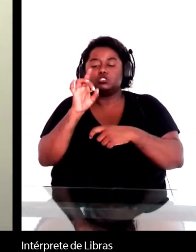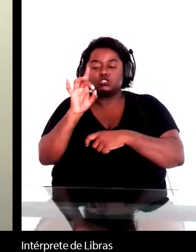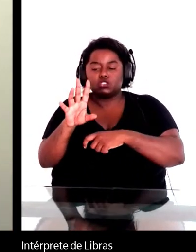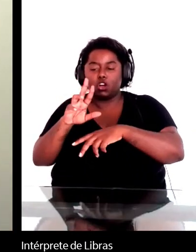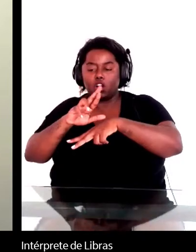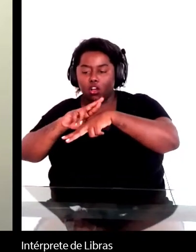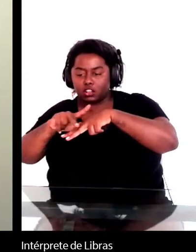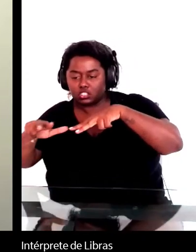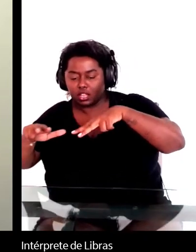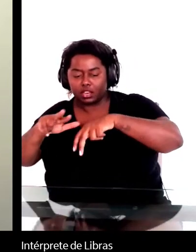mais amplo,